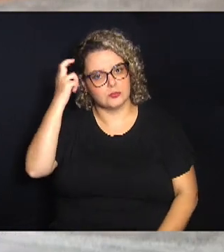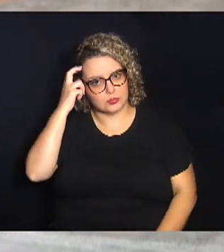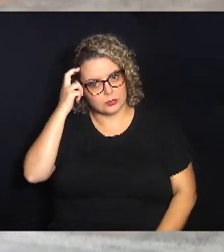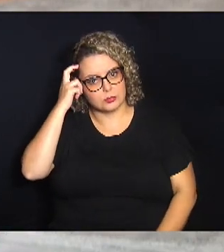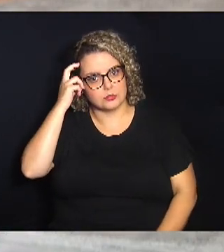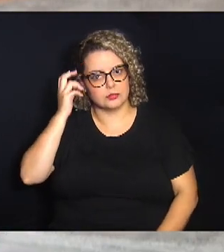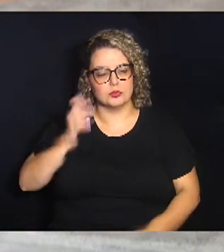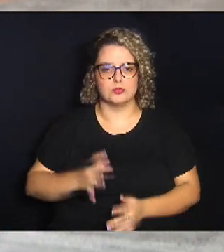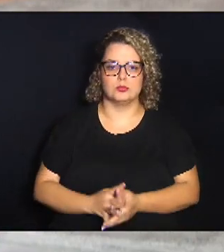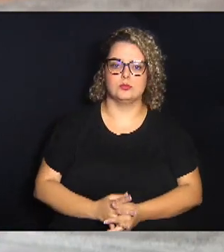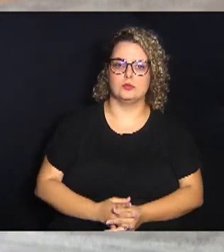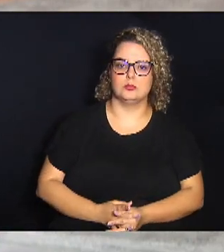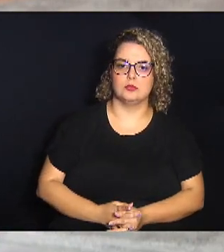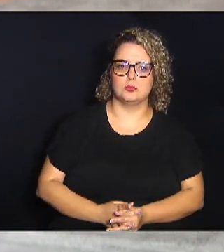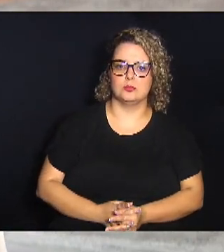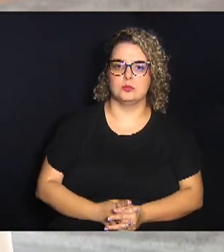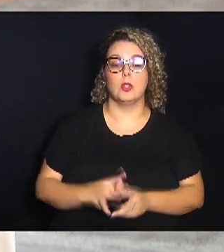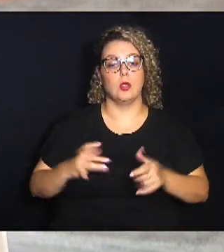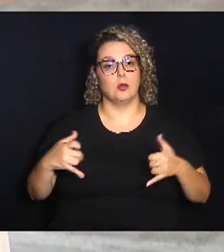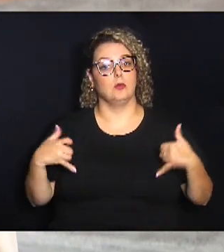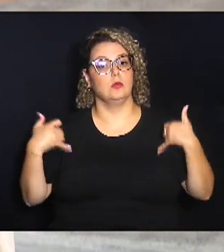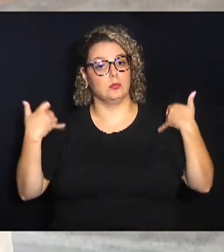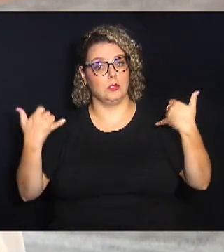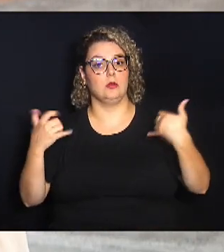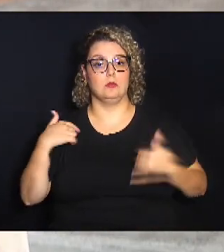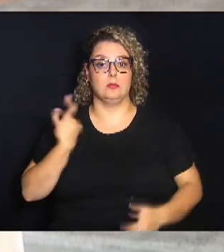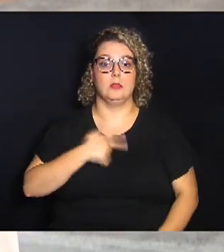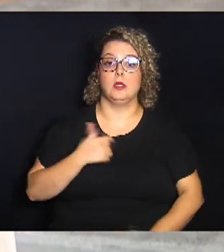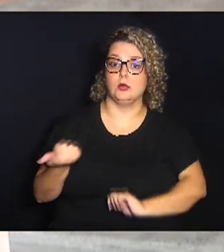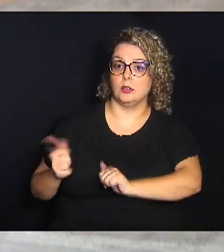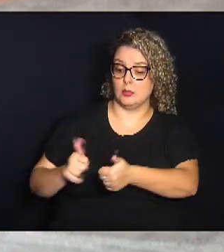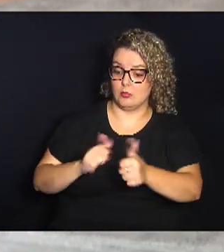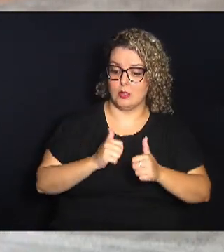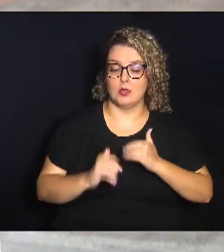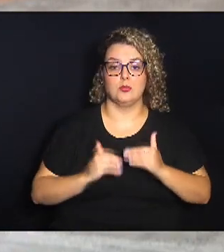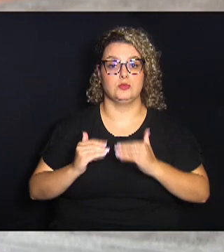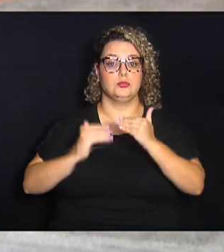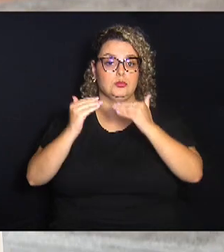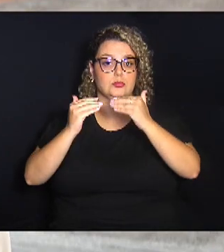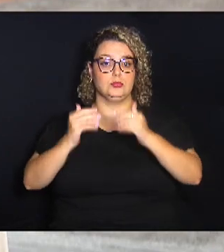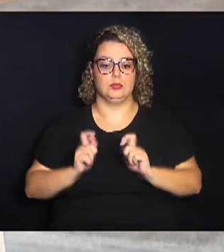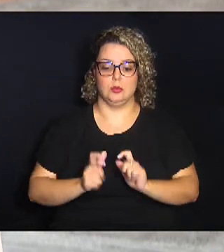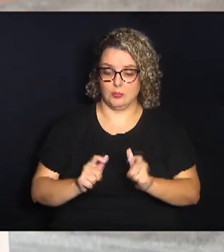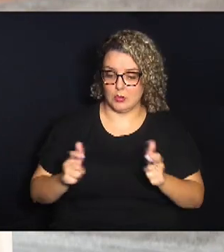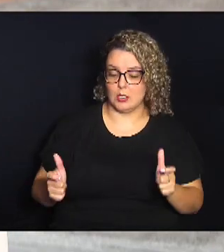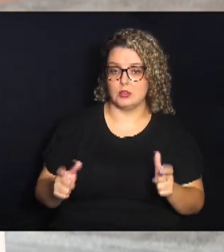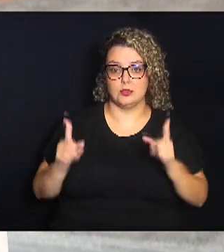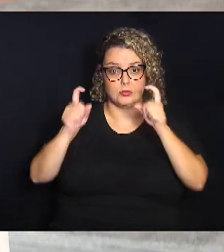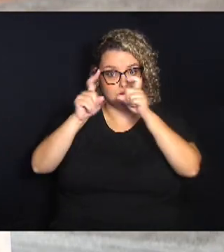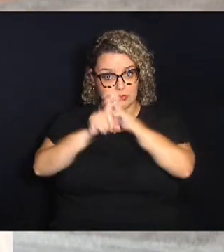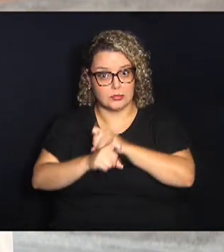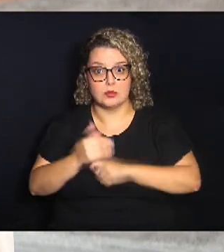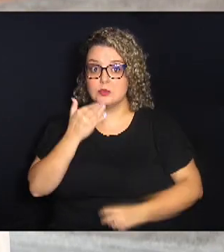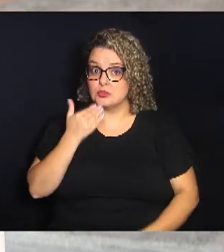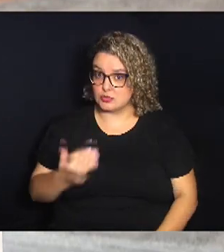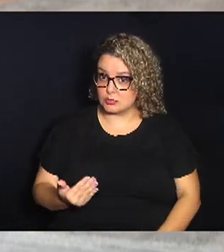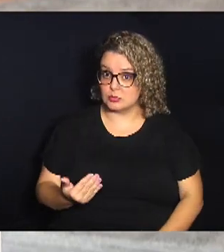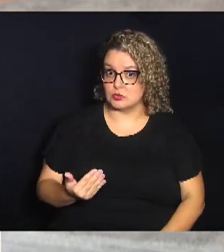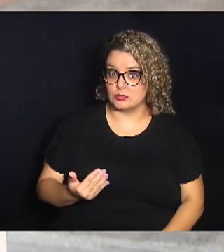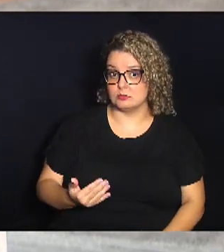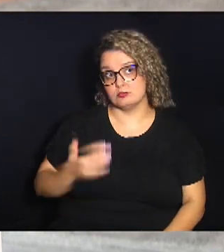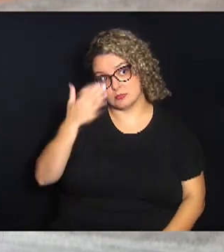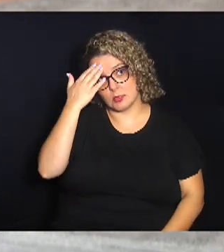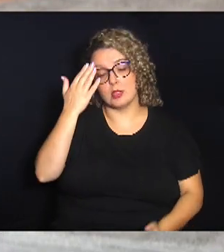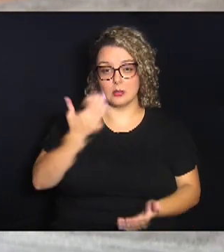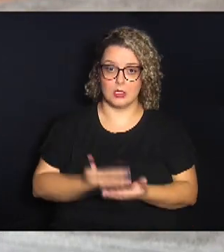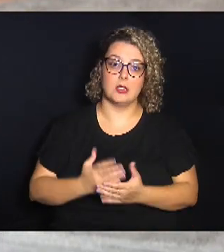aniversário também para a gente avaliar o desenvolvimento, o crescimento, dificuldades, demanda. Então, acredito que